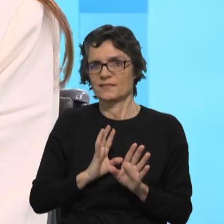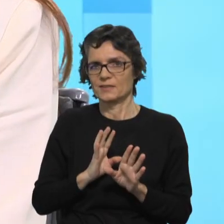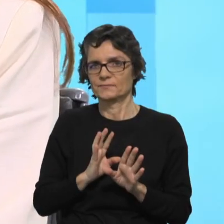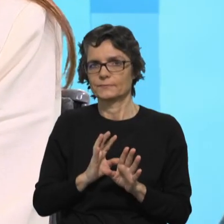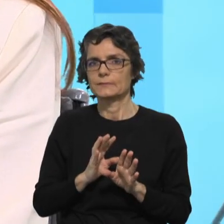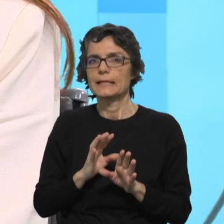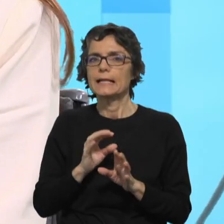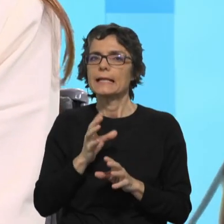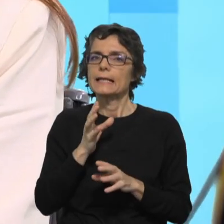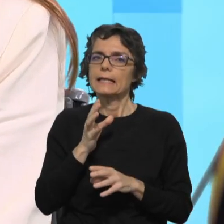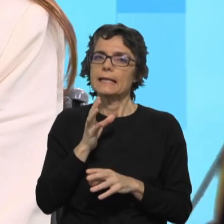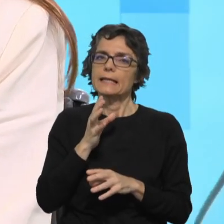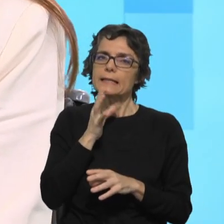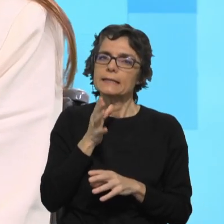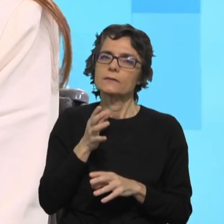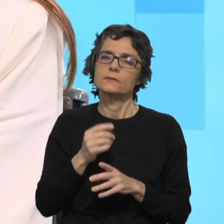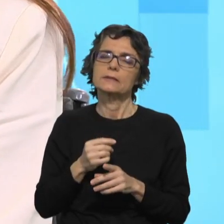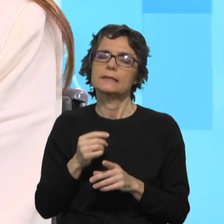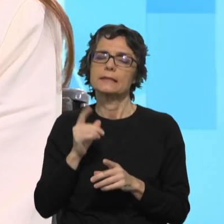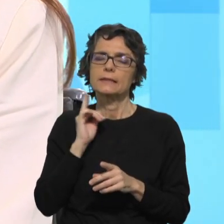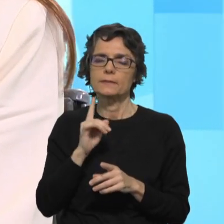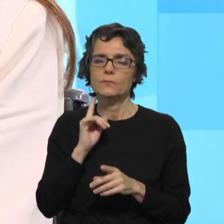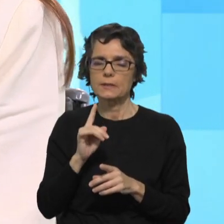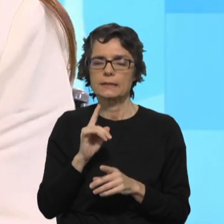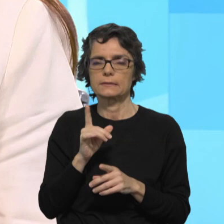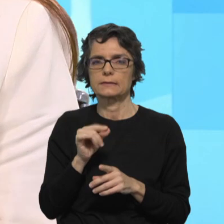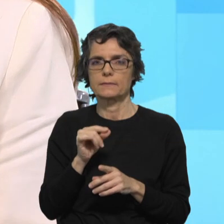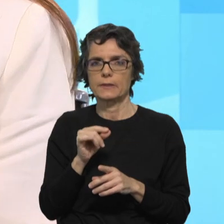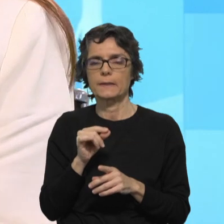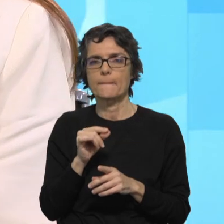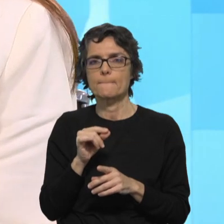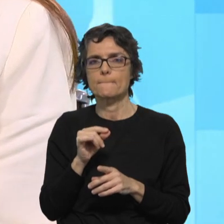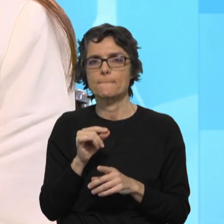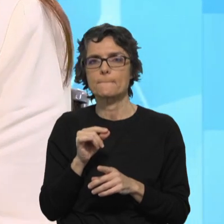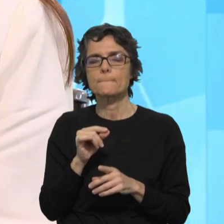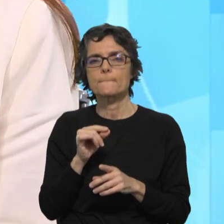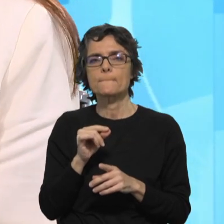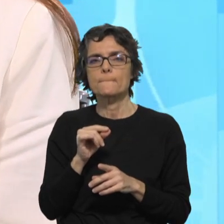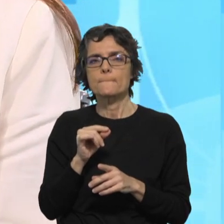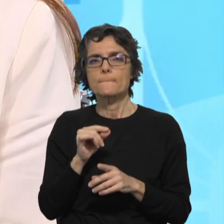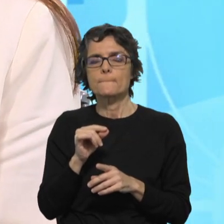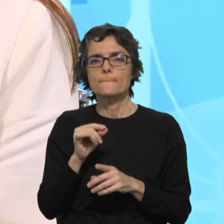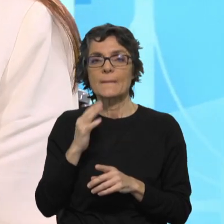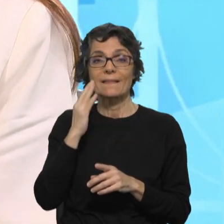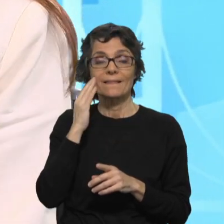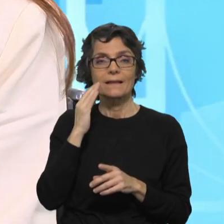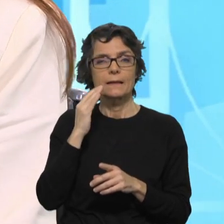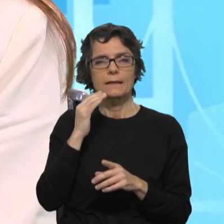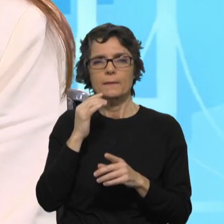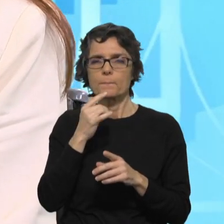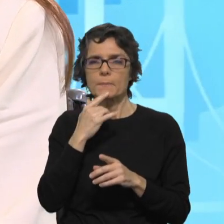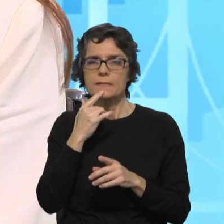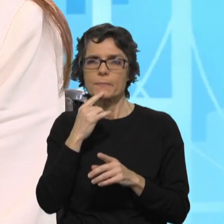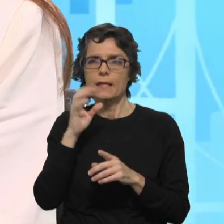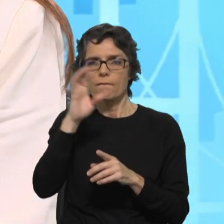quase simbólico, profético e até belo, que haja estas tensões num ano em que assinalamos 50 anos de